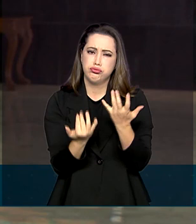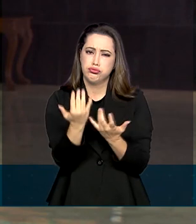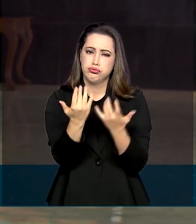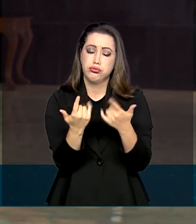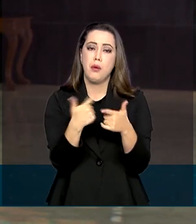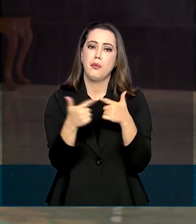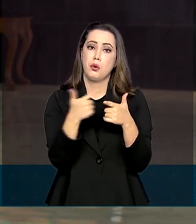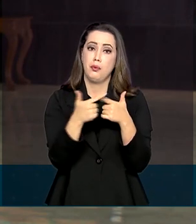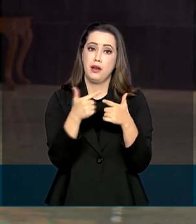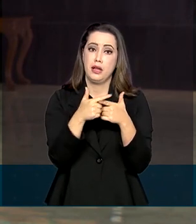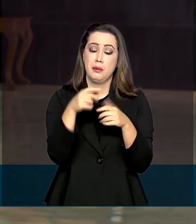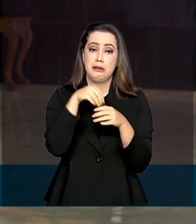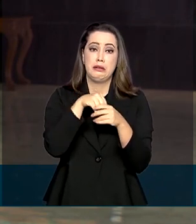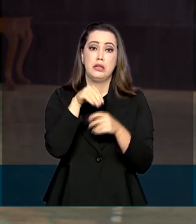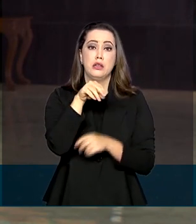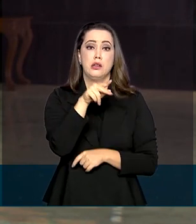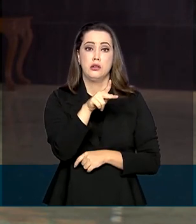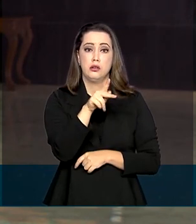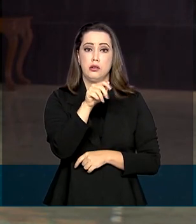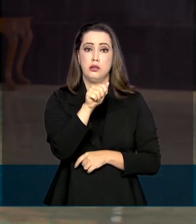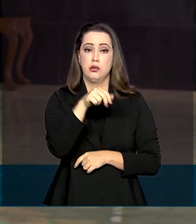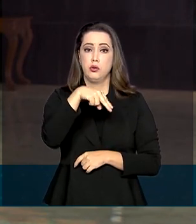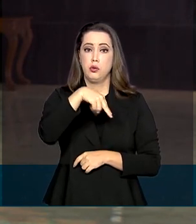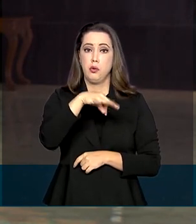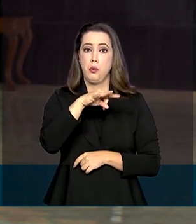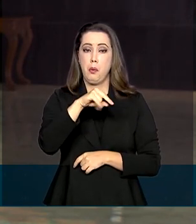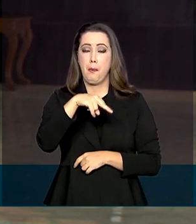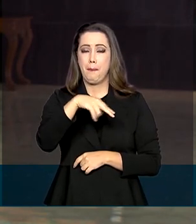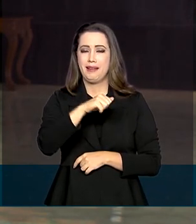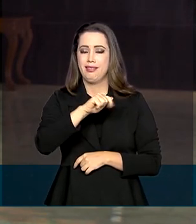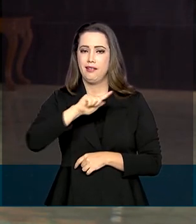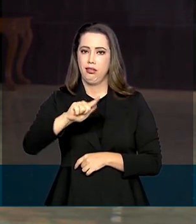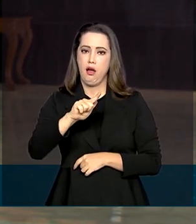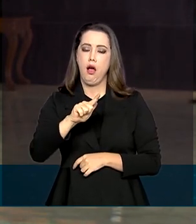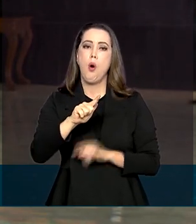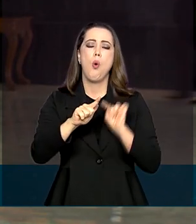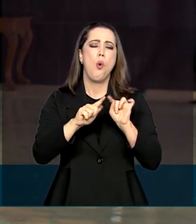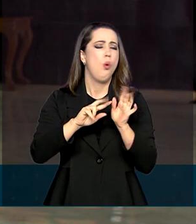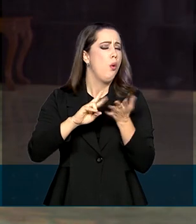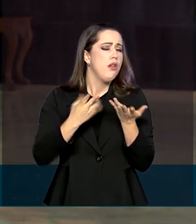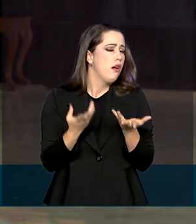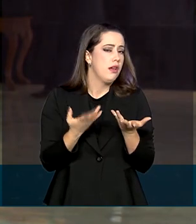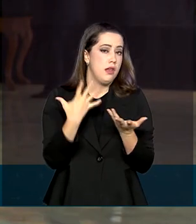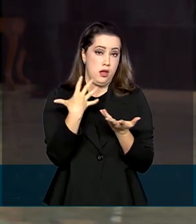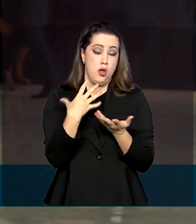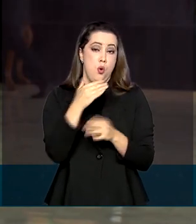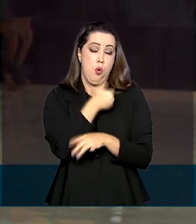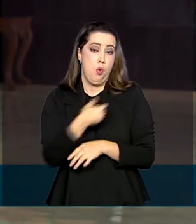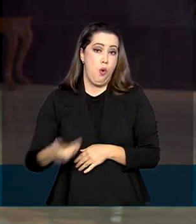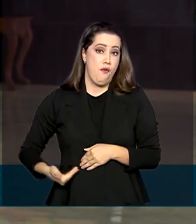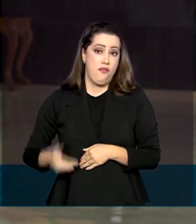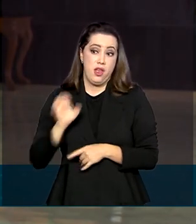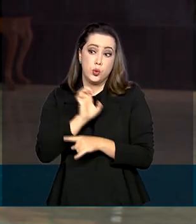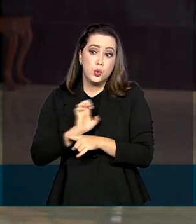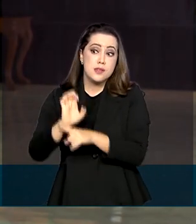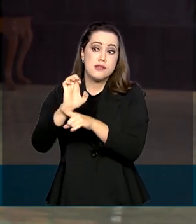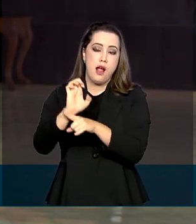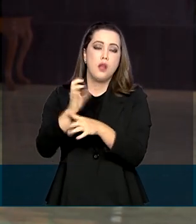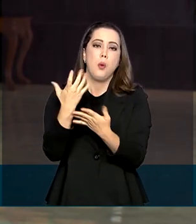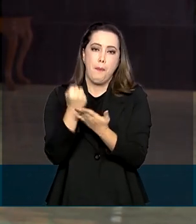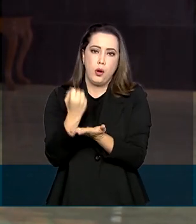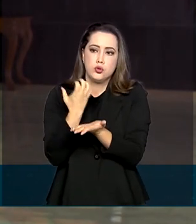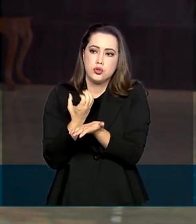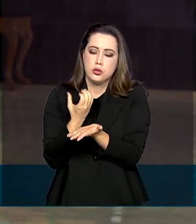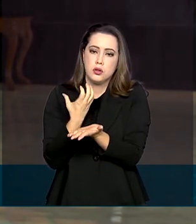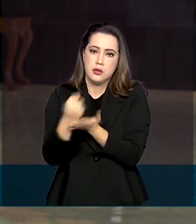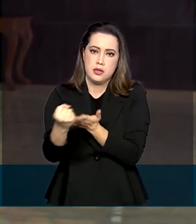Pantanal. Assim, o Governo Estadual vai poder receber recursos da União para ações de socorro, assistência,